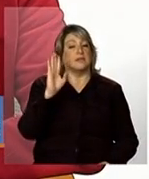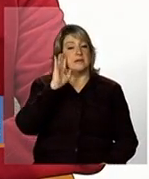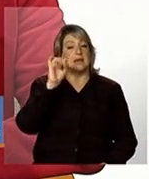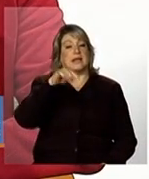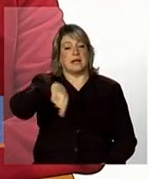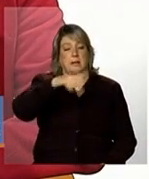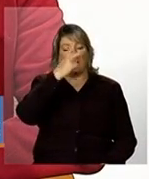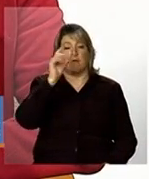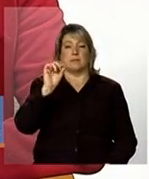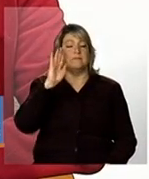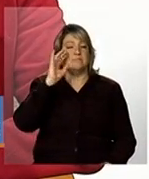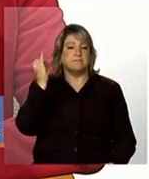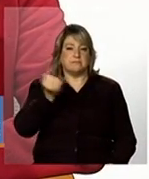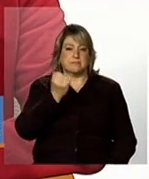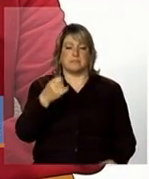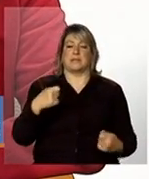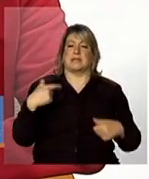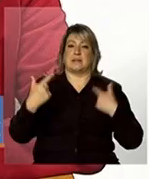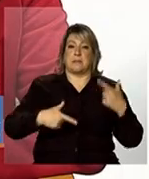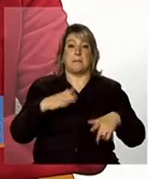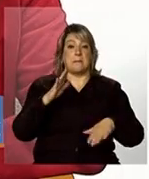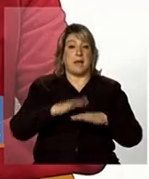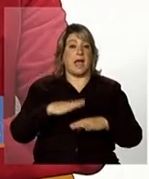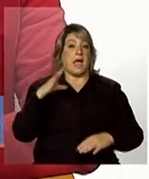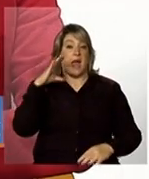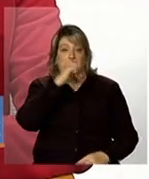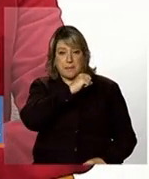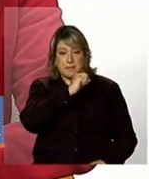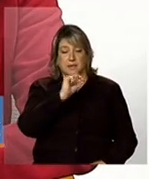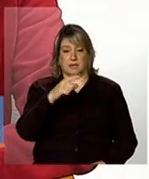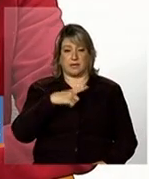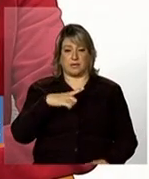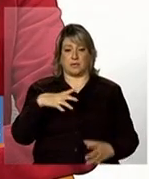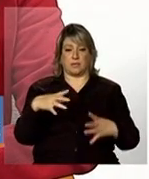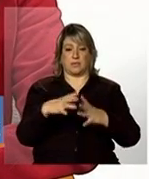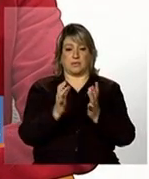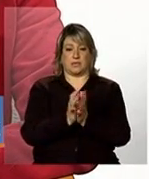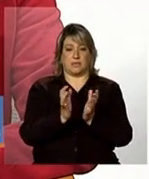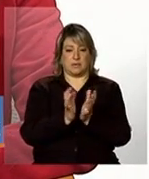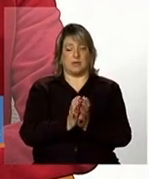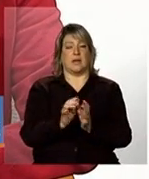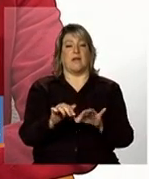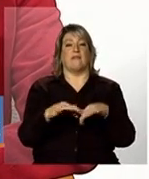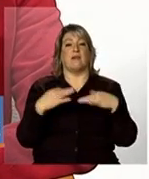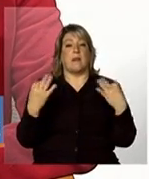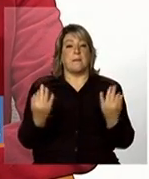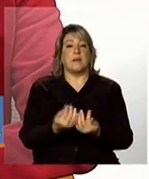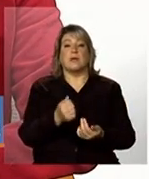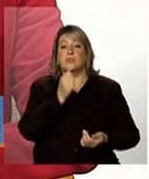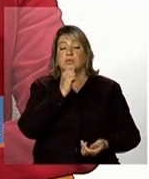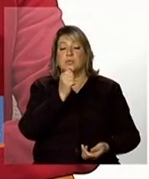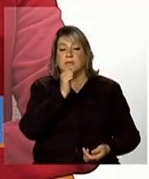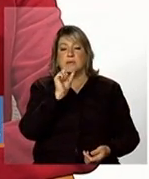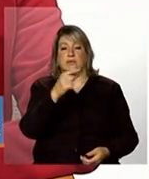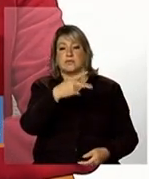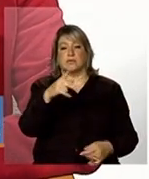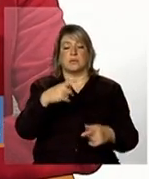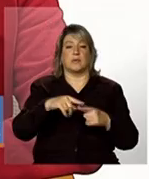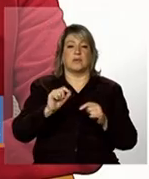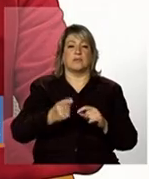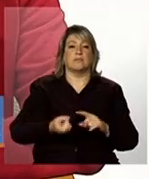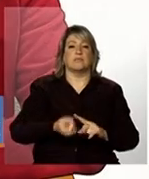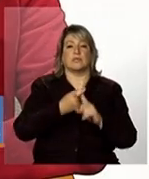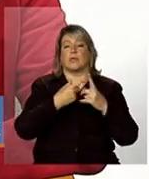ele exige uma iniciativa mais rápida do poder público para que a família não tenha sua situação de vulnerabilidade agravada então por isso que a